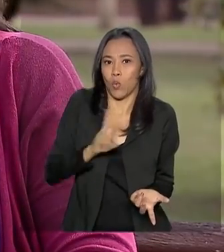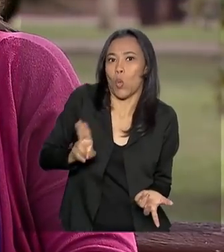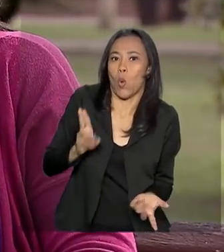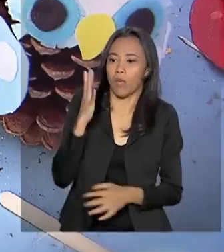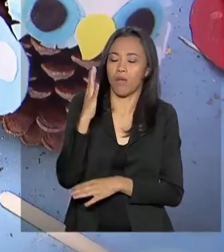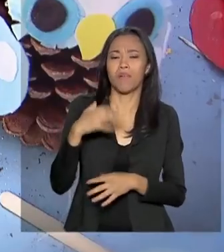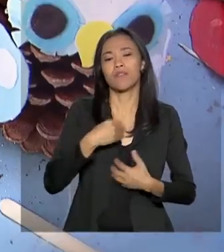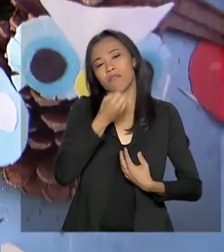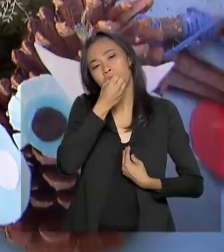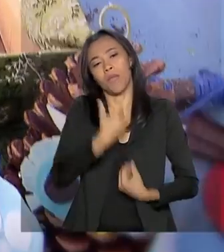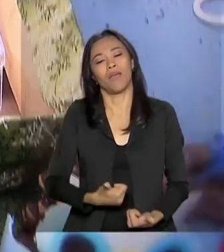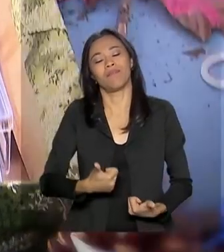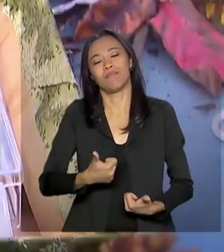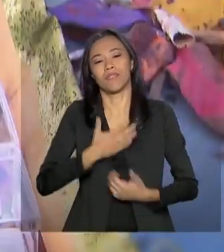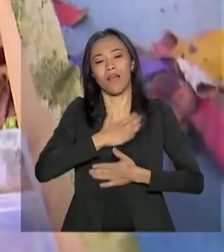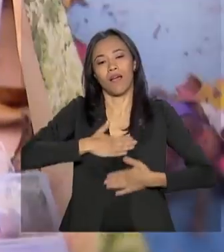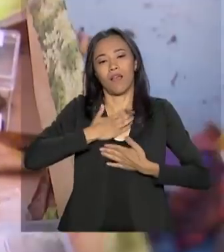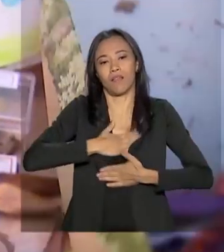amigo faz bem.